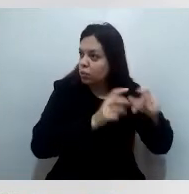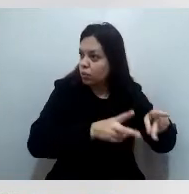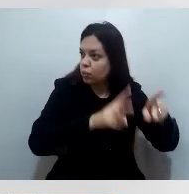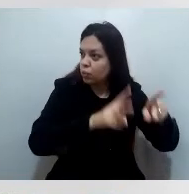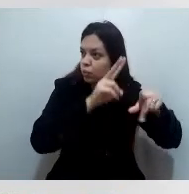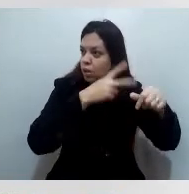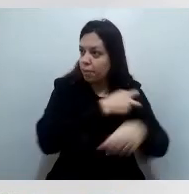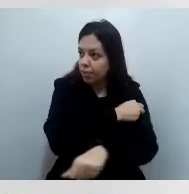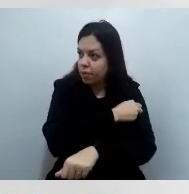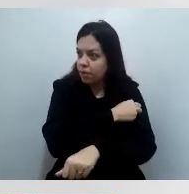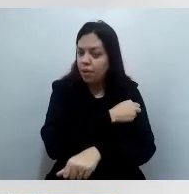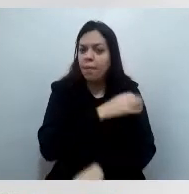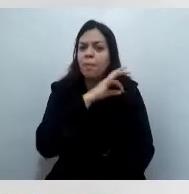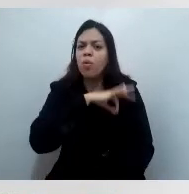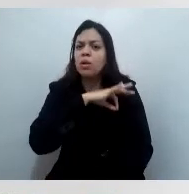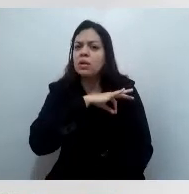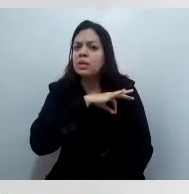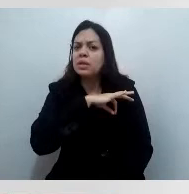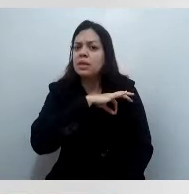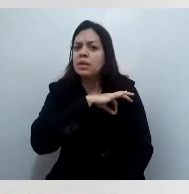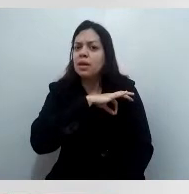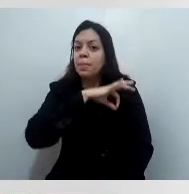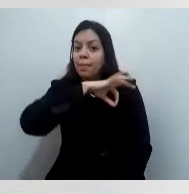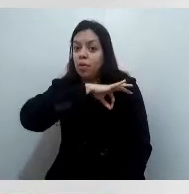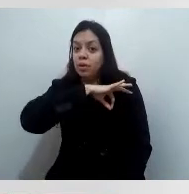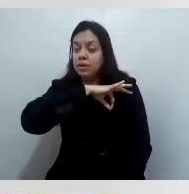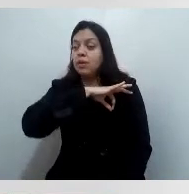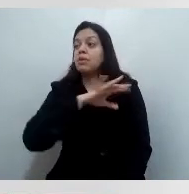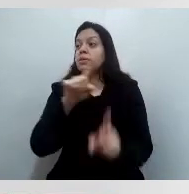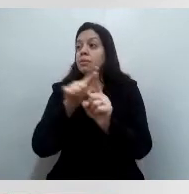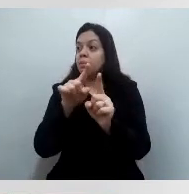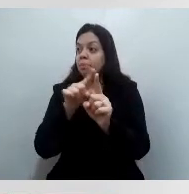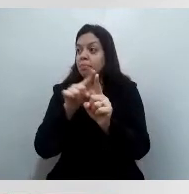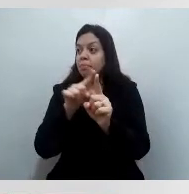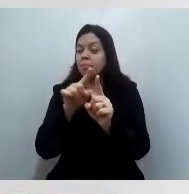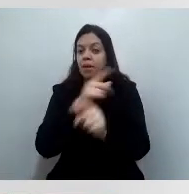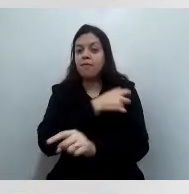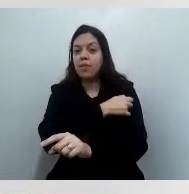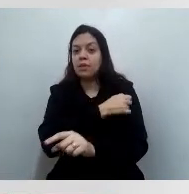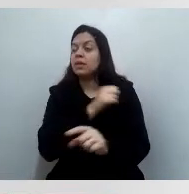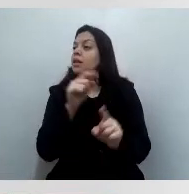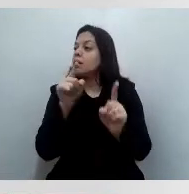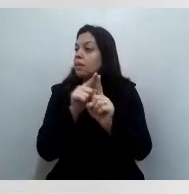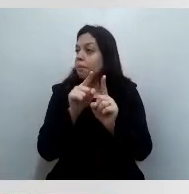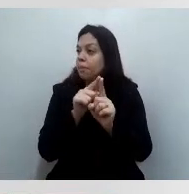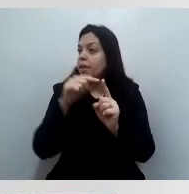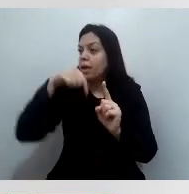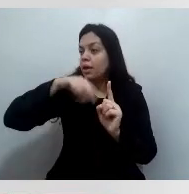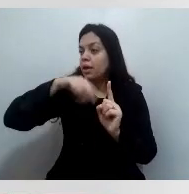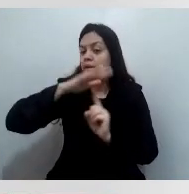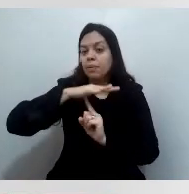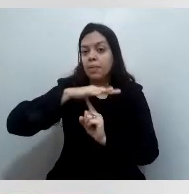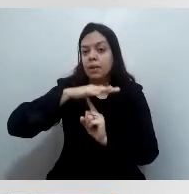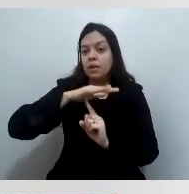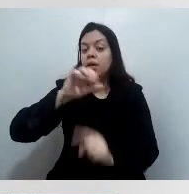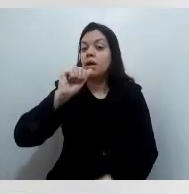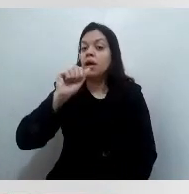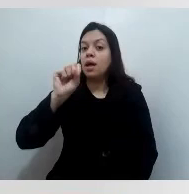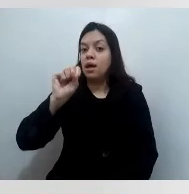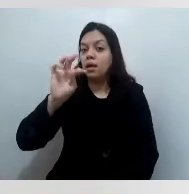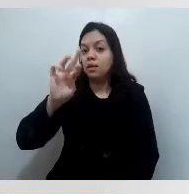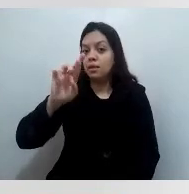sendo vacinados aqui no Paraná nesse momento, doutora? Nós estamos recebendo AstraZeneca para idosos de